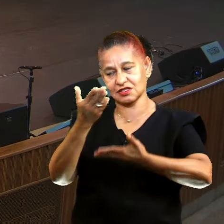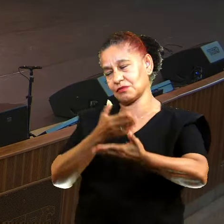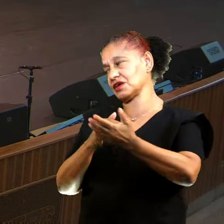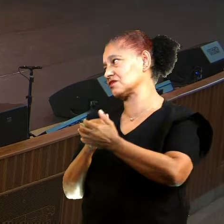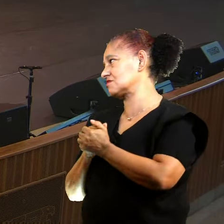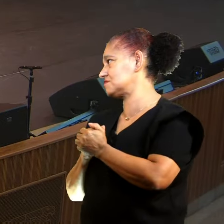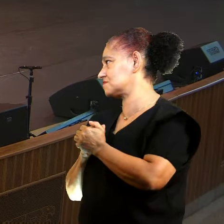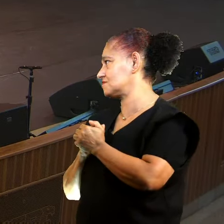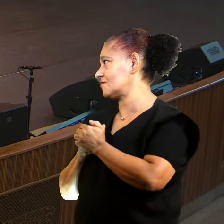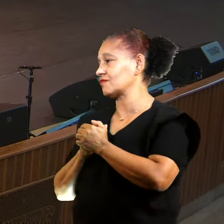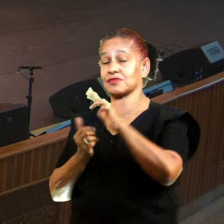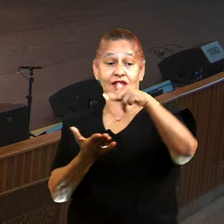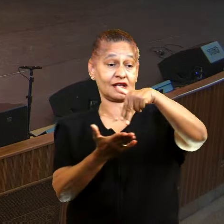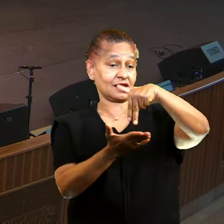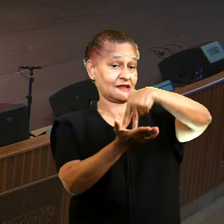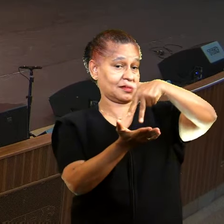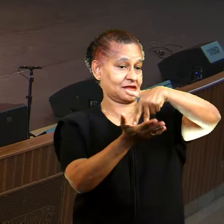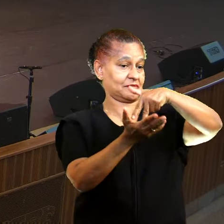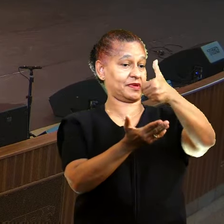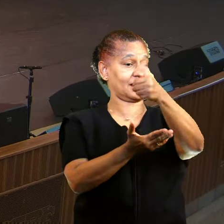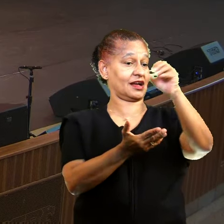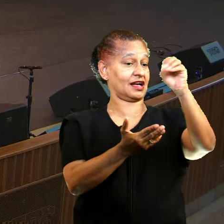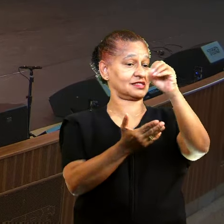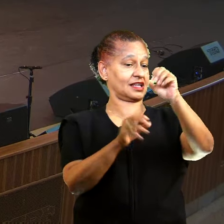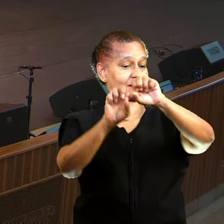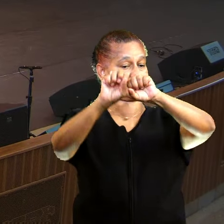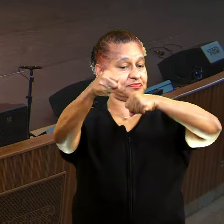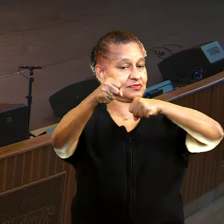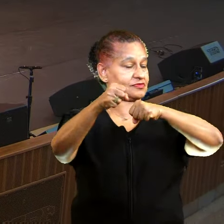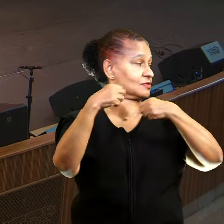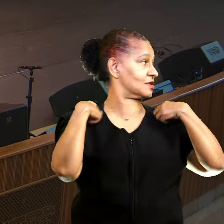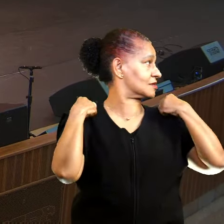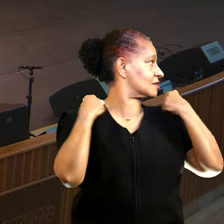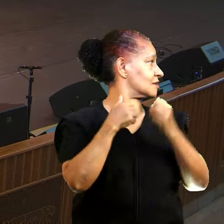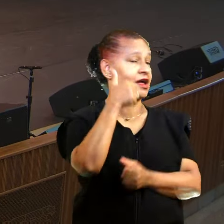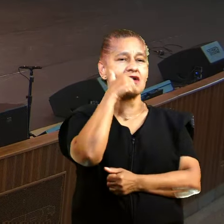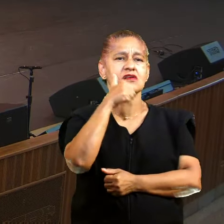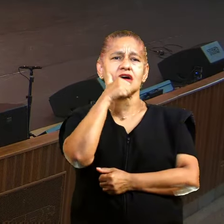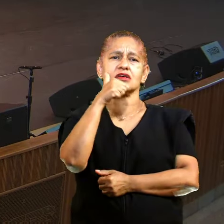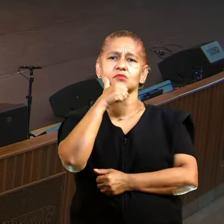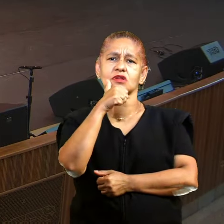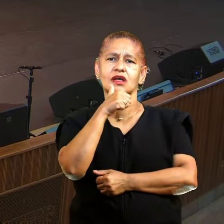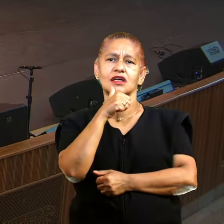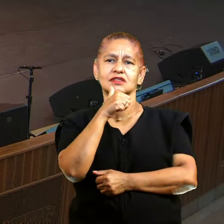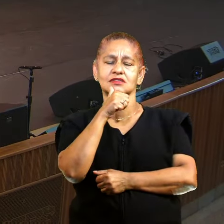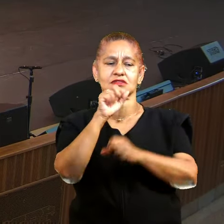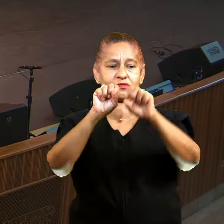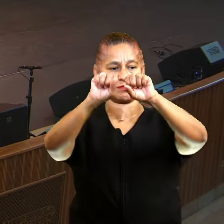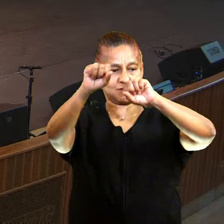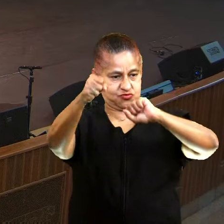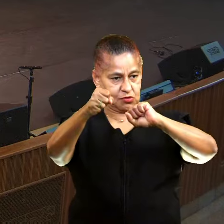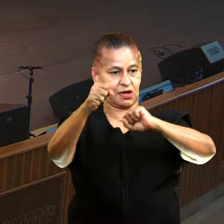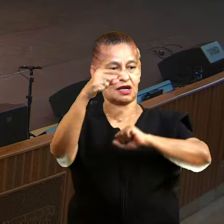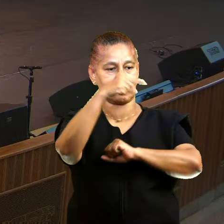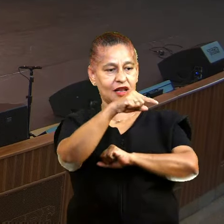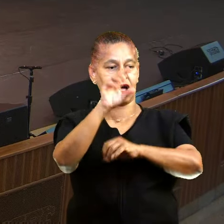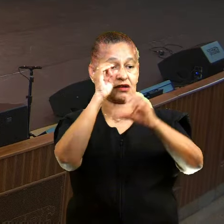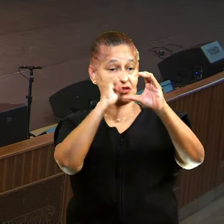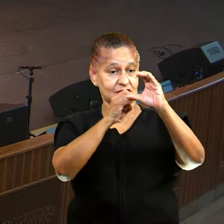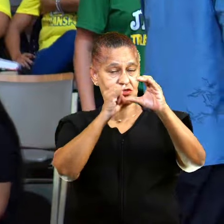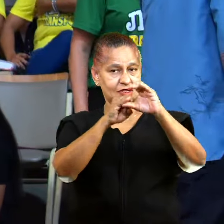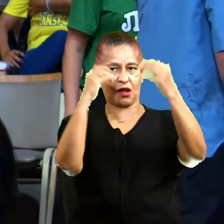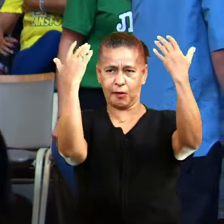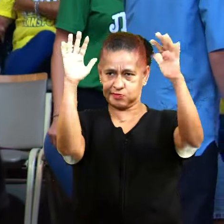nesse curso, rapidinho as que se formaram. As que se formaram podem ficar em pé, a Mariana vai fazer a entrega ali, você pode